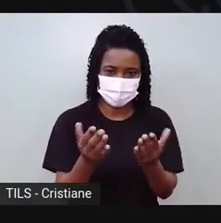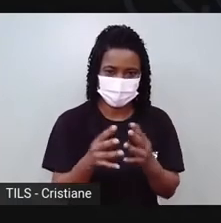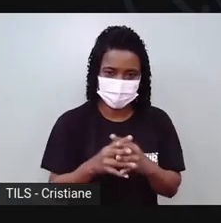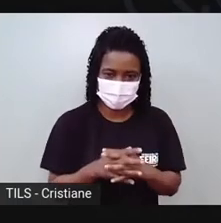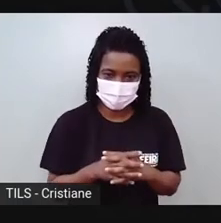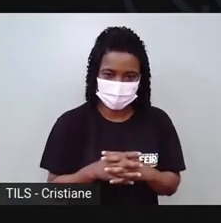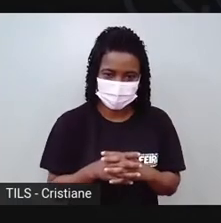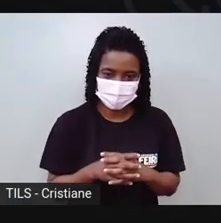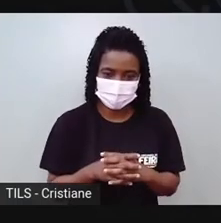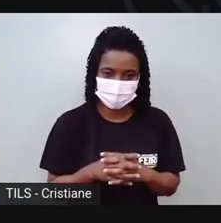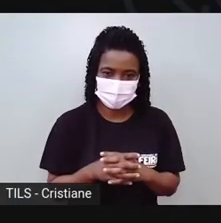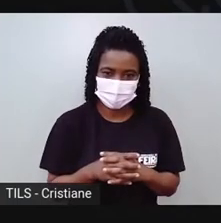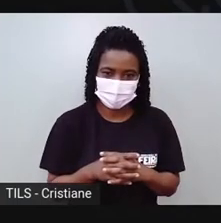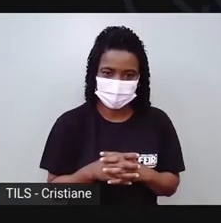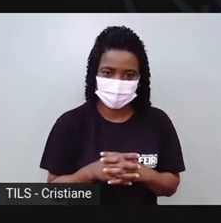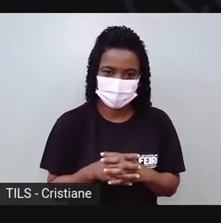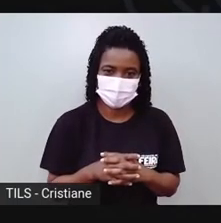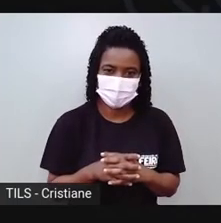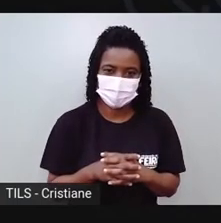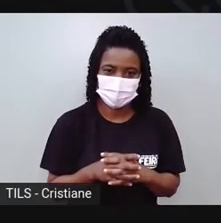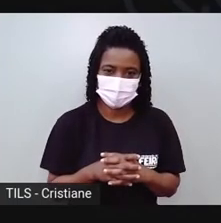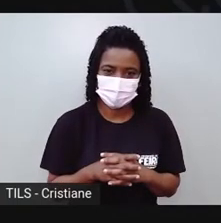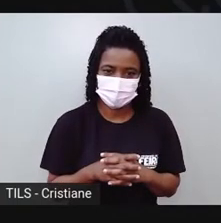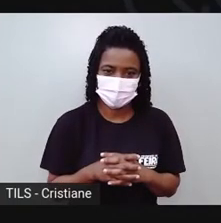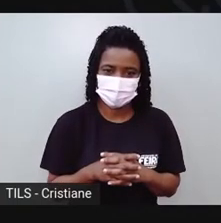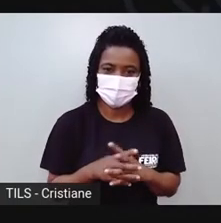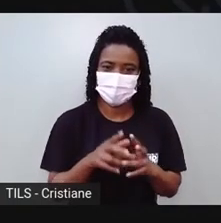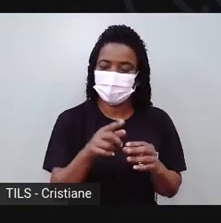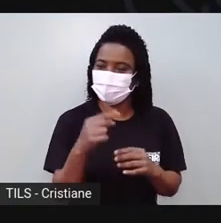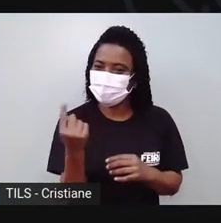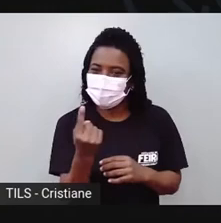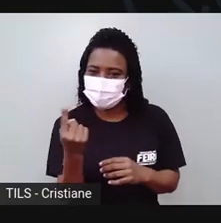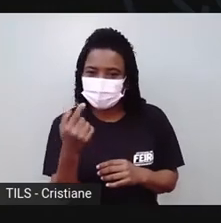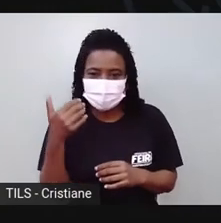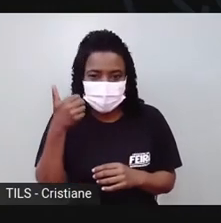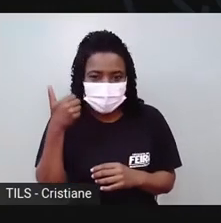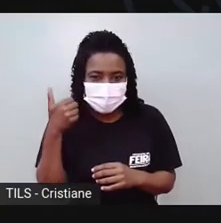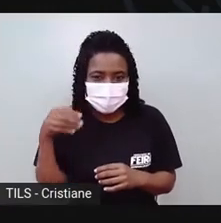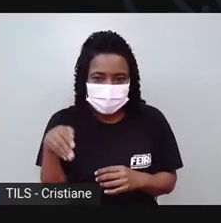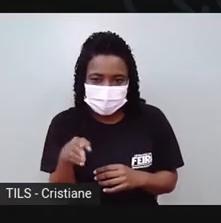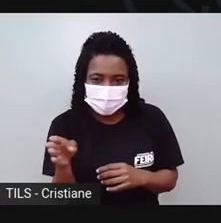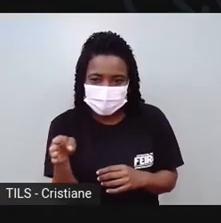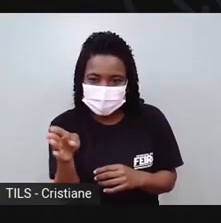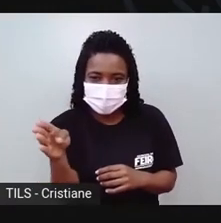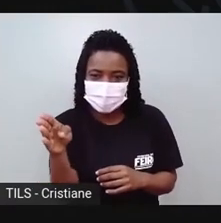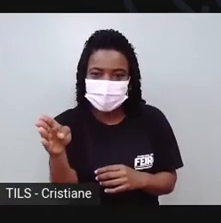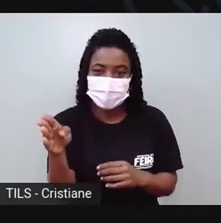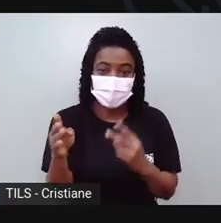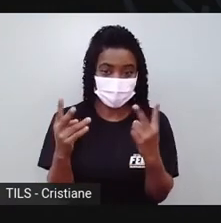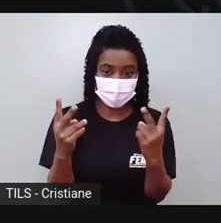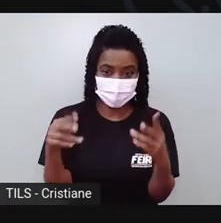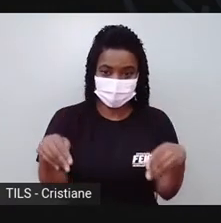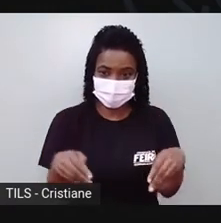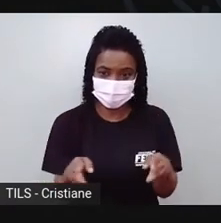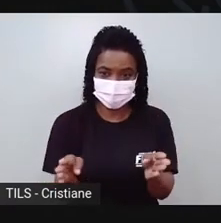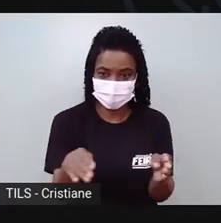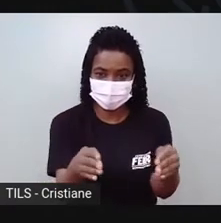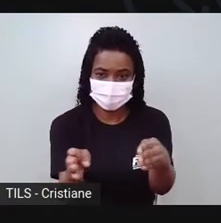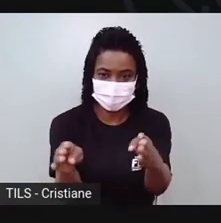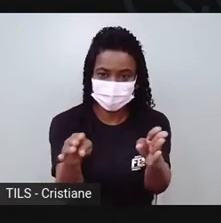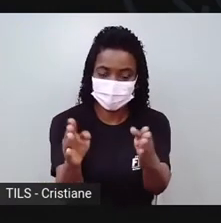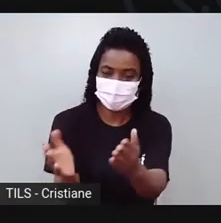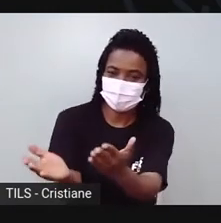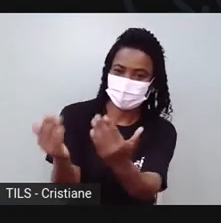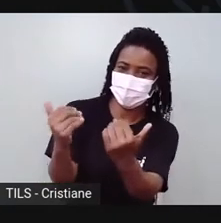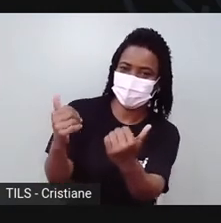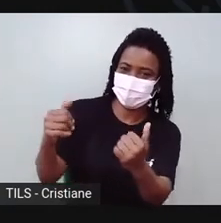Vai fazer companhia pro de cá que tava sozinho. Oi, amiguinho. Bora nadar junto aí, Tá vendo?